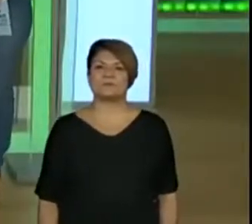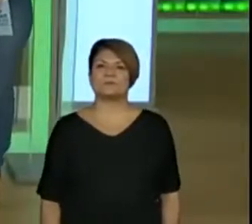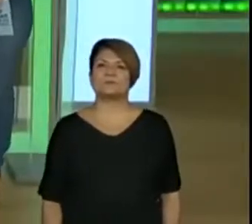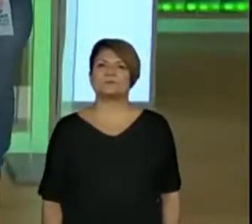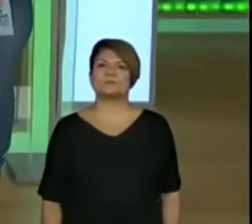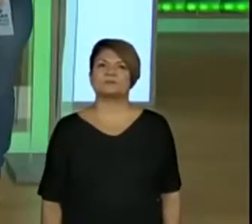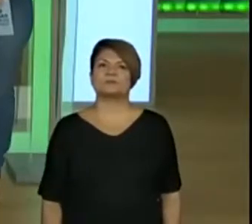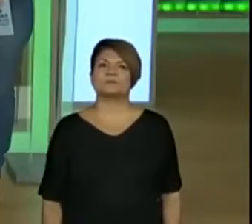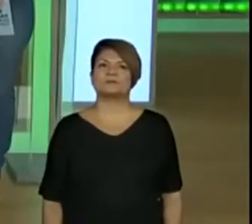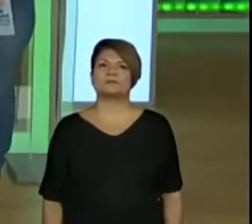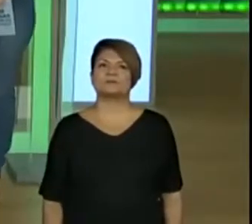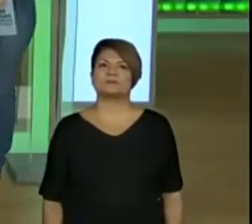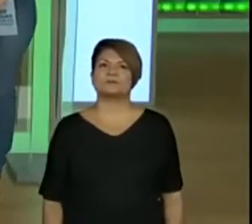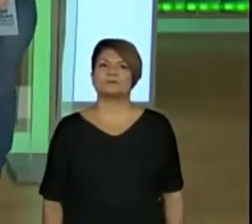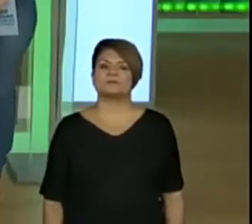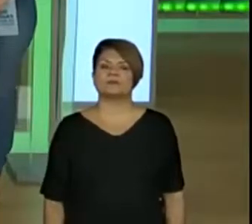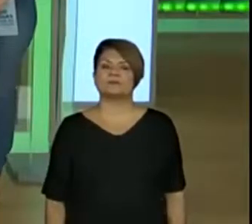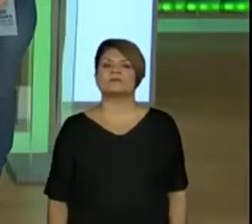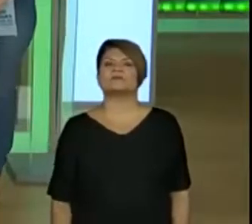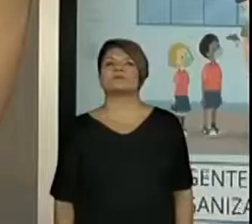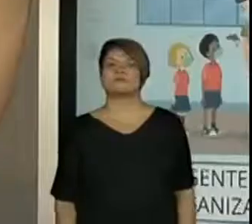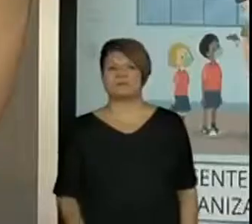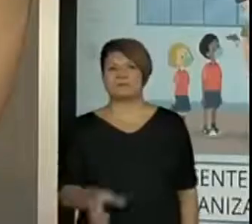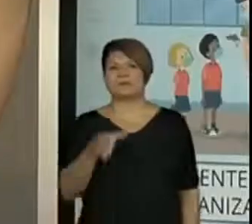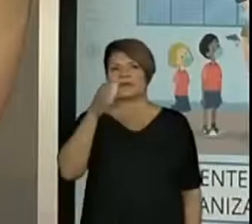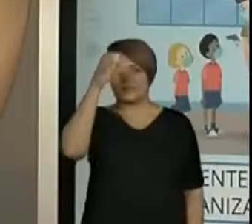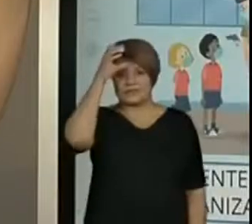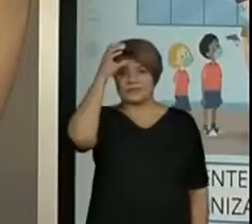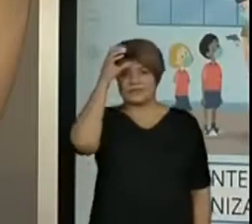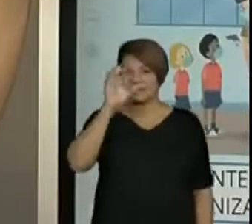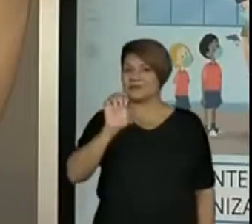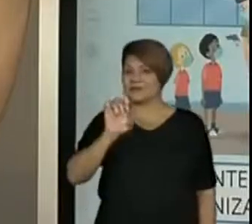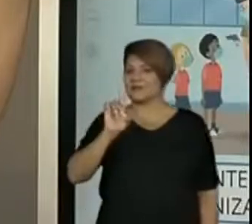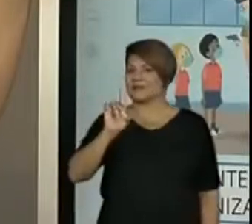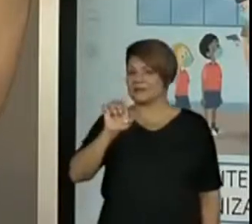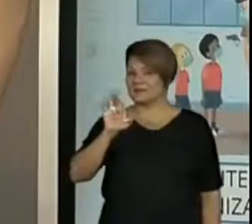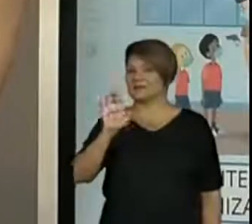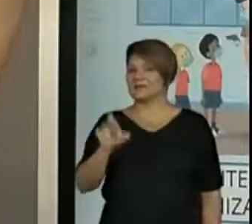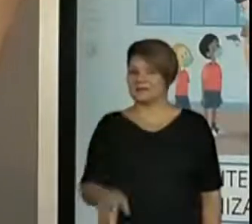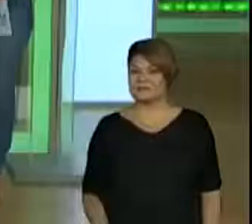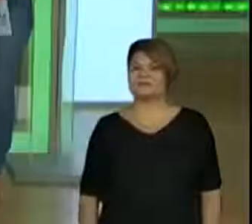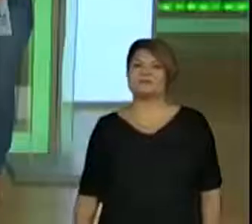O agente, o tio Éder. Ô, tio Éder, isso é bastante importante, hein?